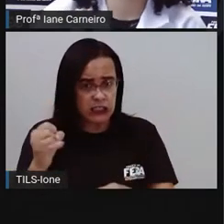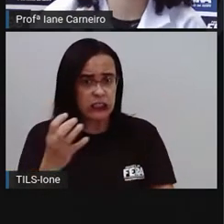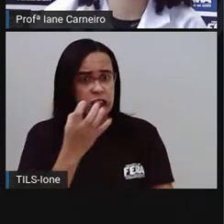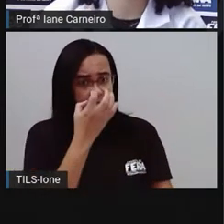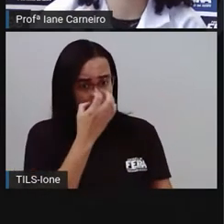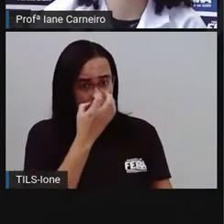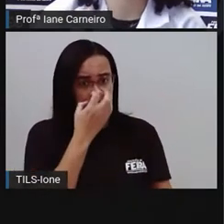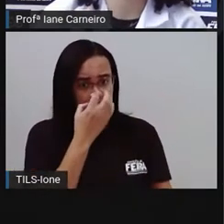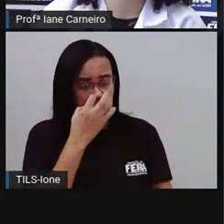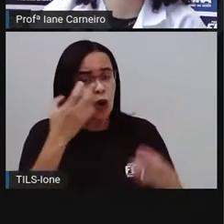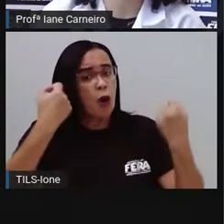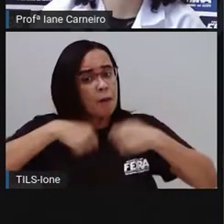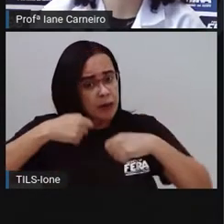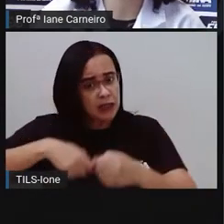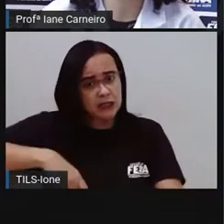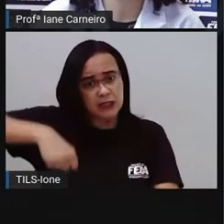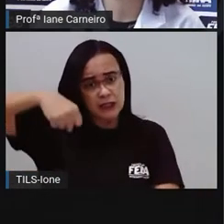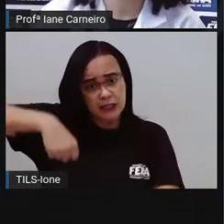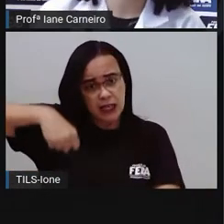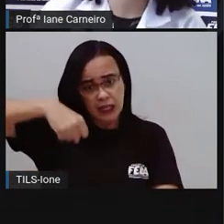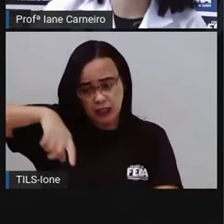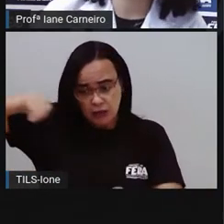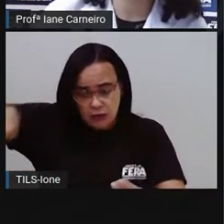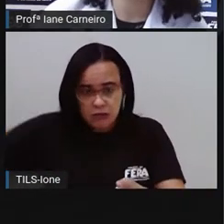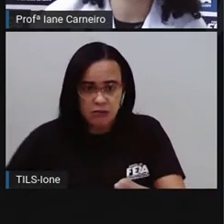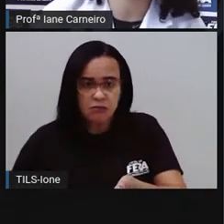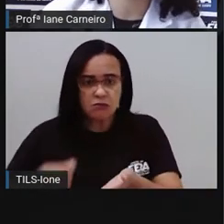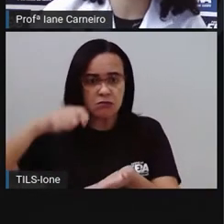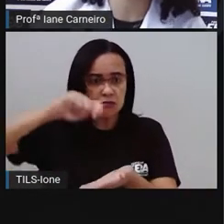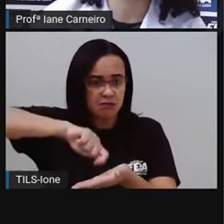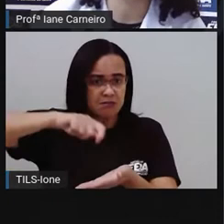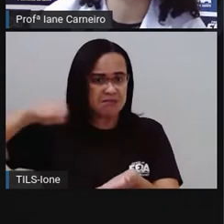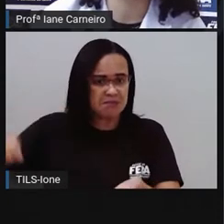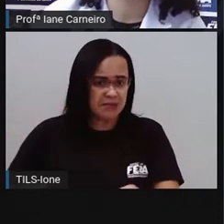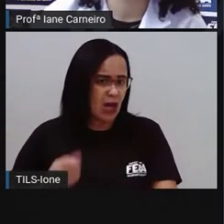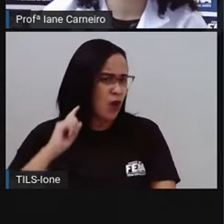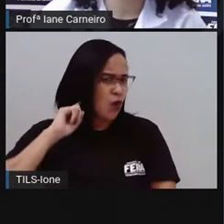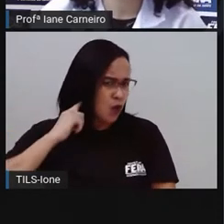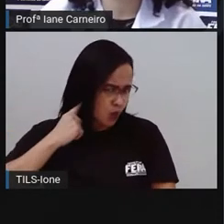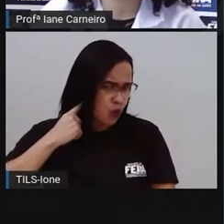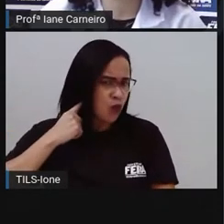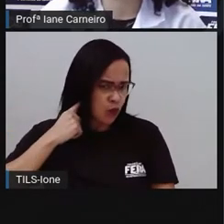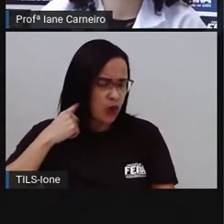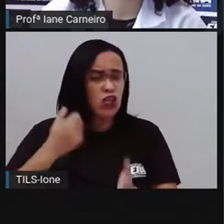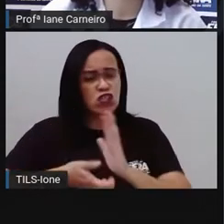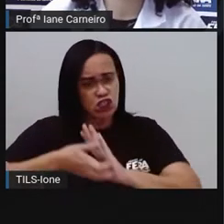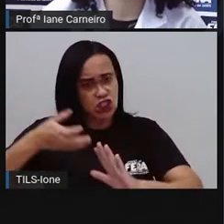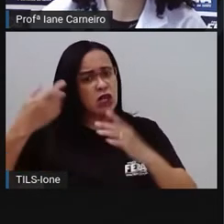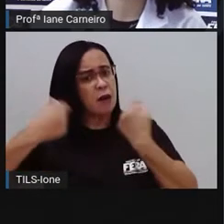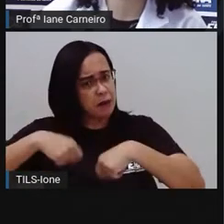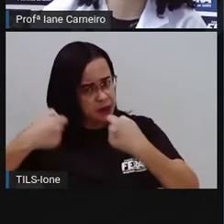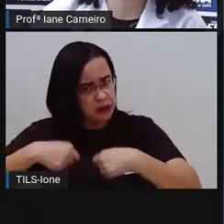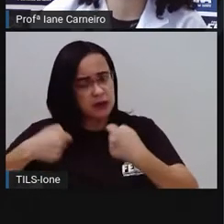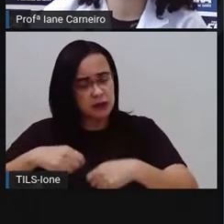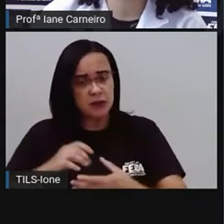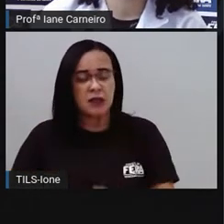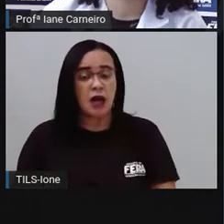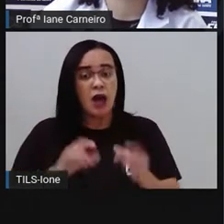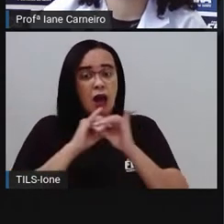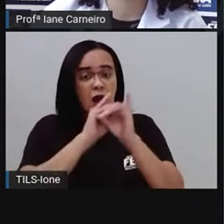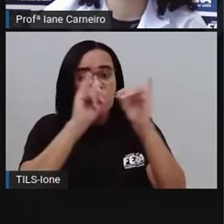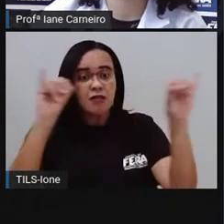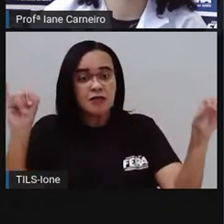carrega um saquinho e uma pazinha e tira a sujeira da calçada. E nós avisamos todas as pessoas